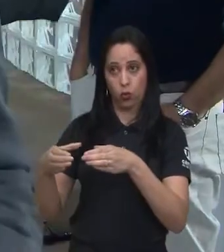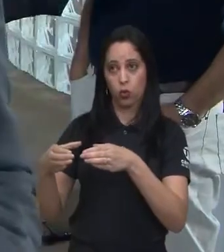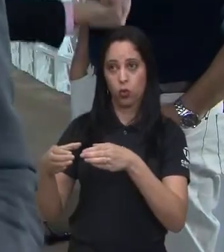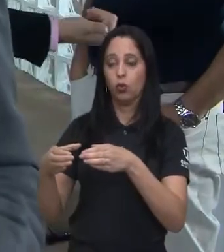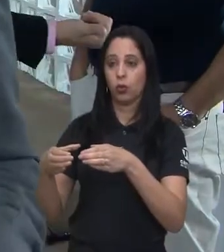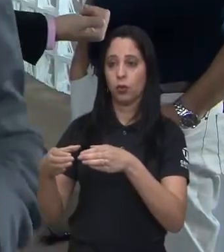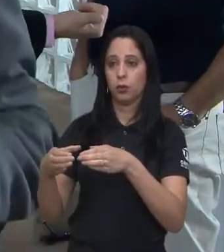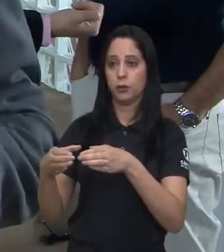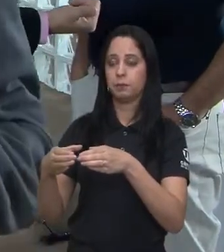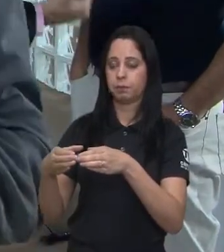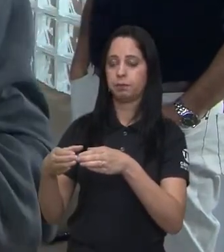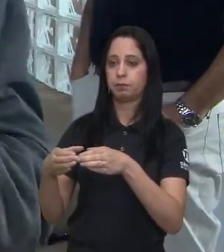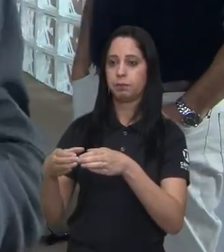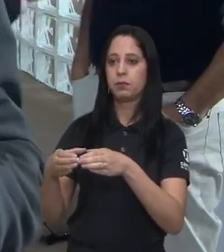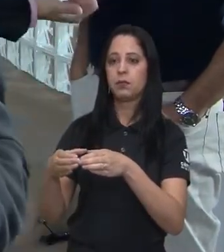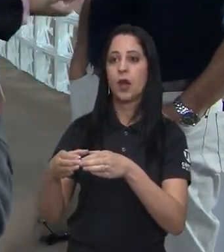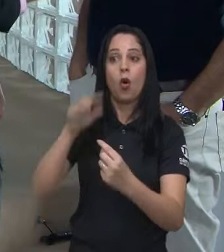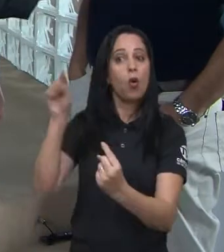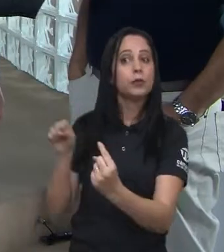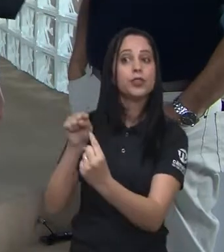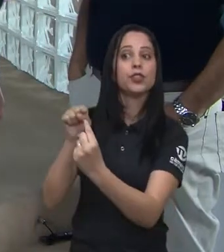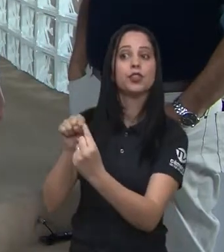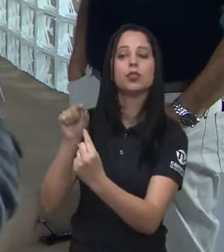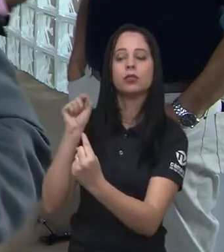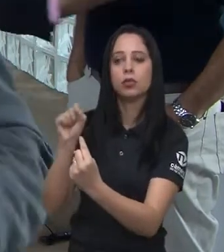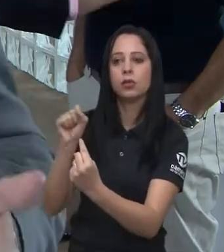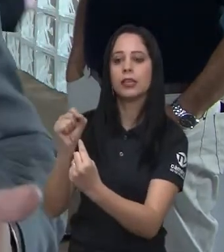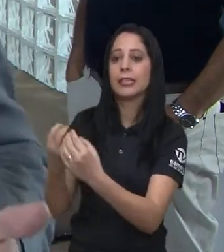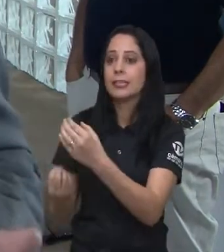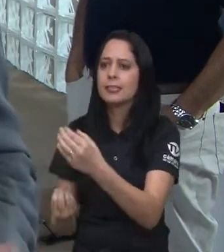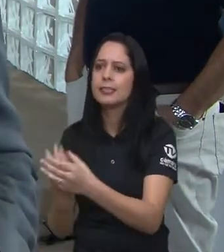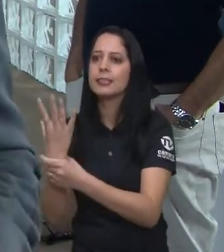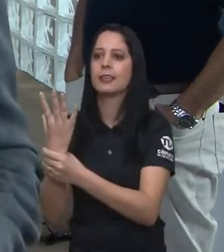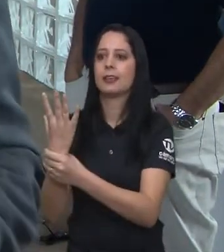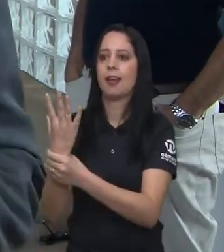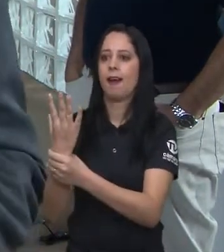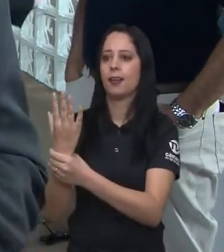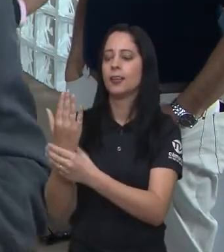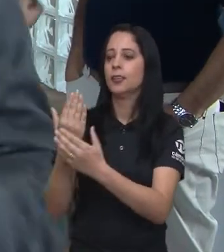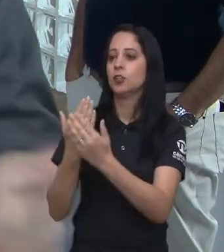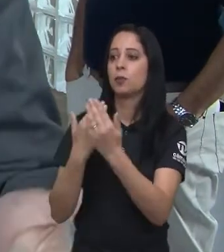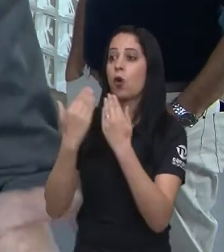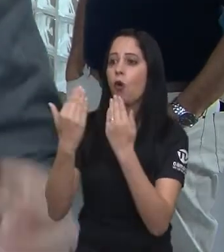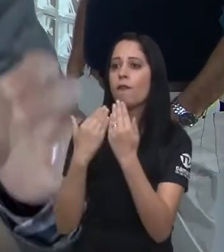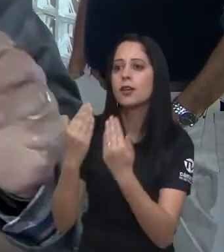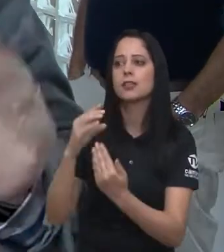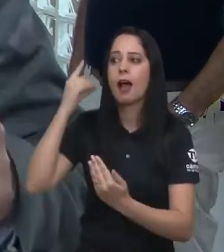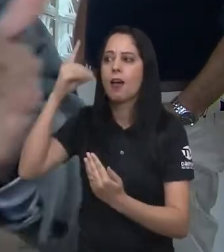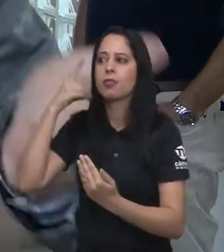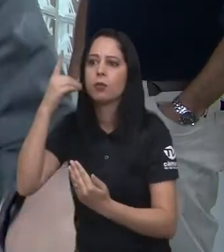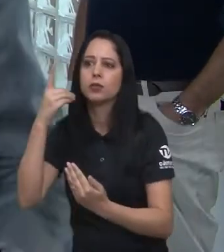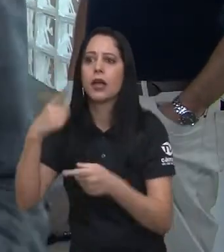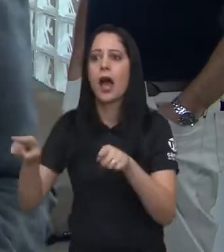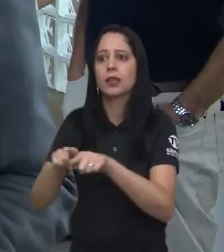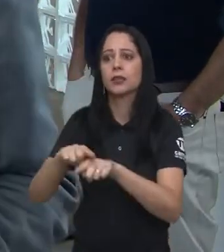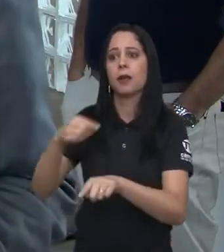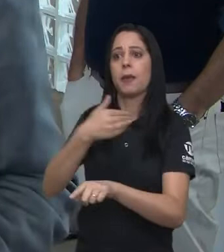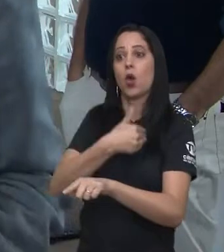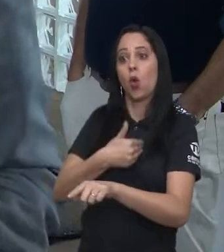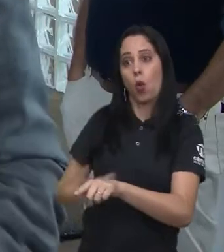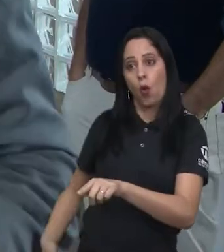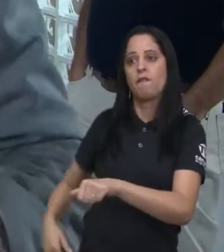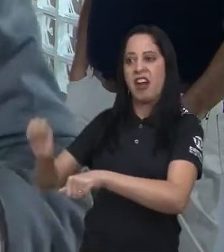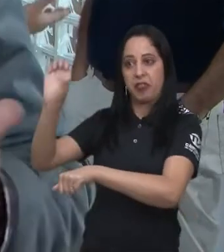Essa Frente Parlamentar, criada pelo doutor Zé Cláudio, tem como objetivo de a gente criar conversas junto com